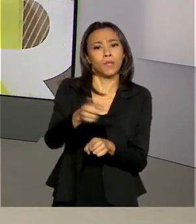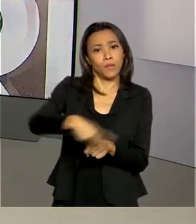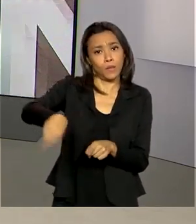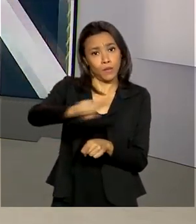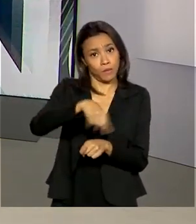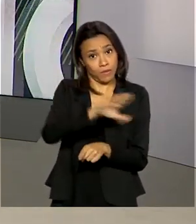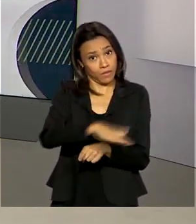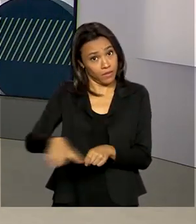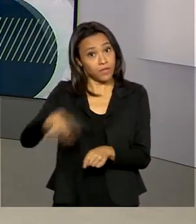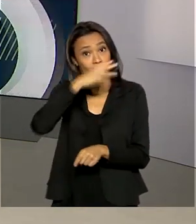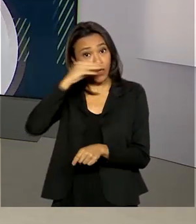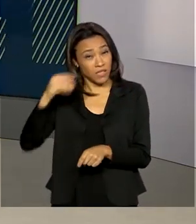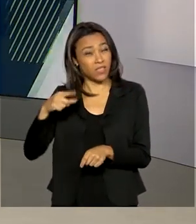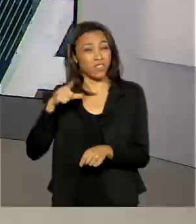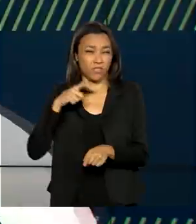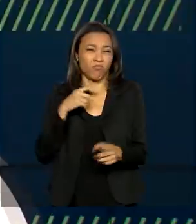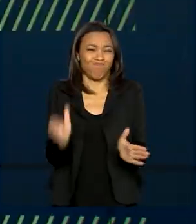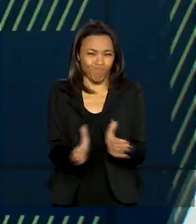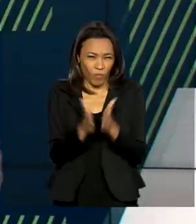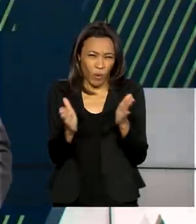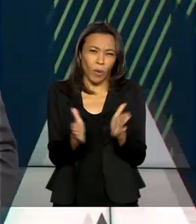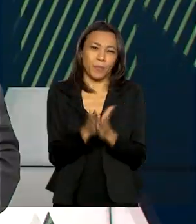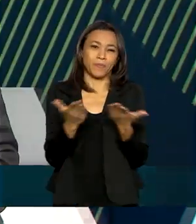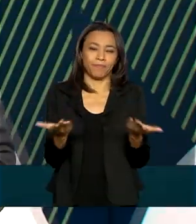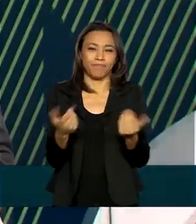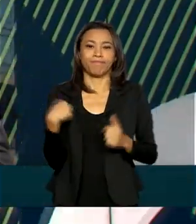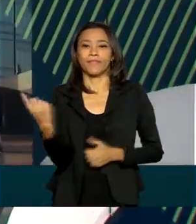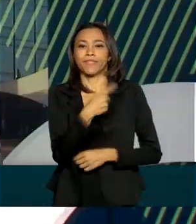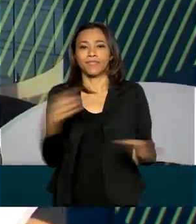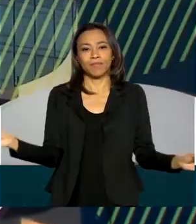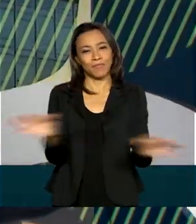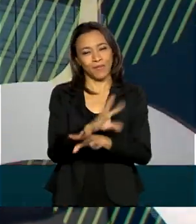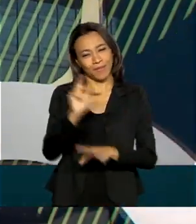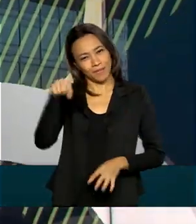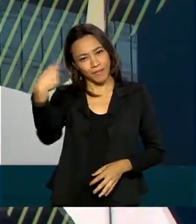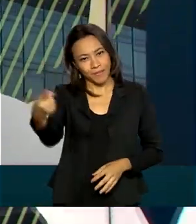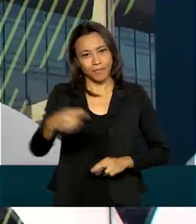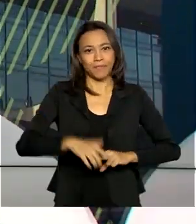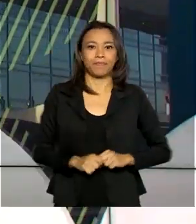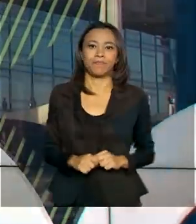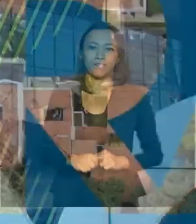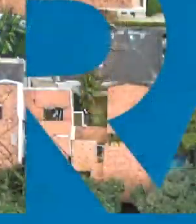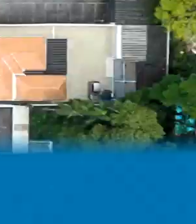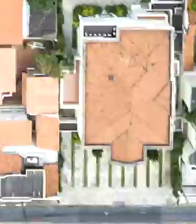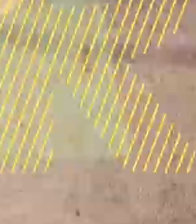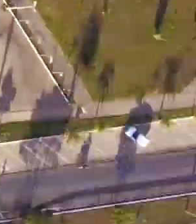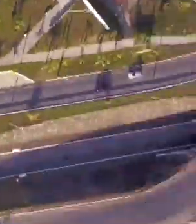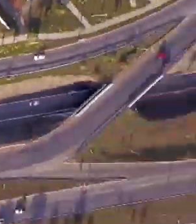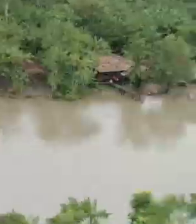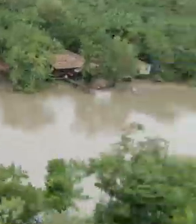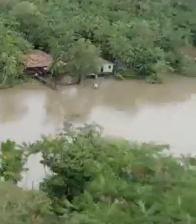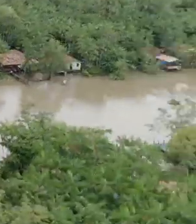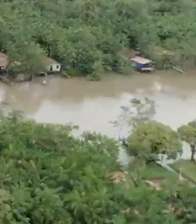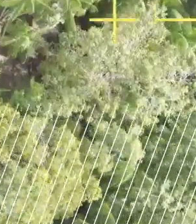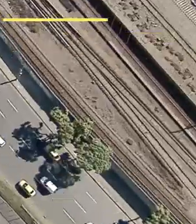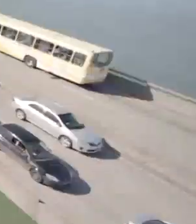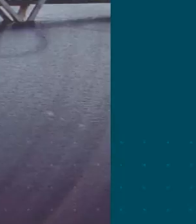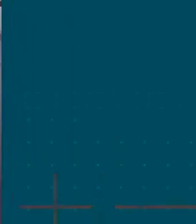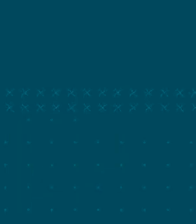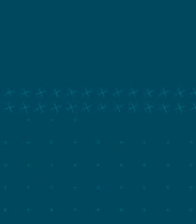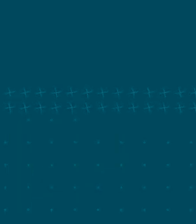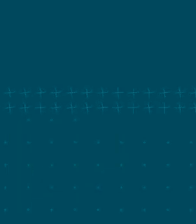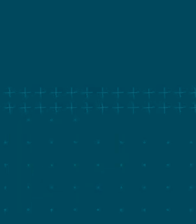de vulnerabilidade social. A gente fica por aqui. Até a próxima edição. Legenda Adriana